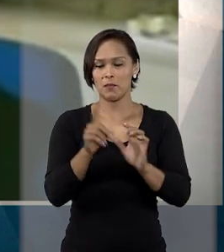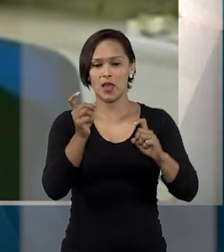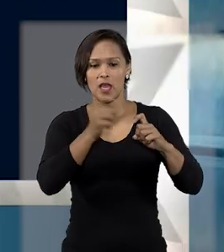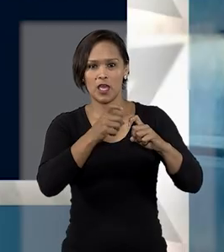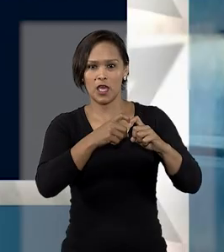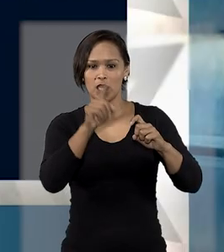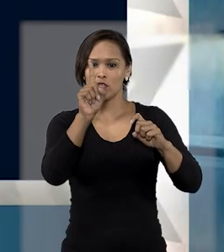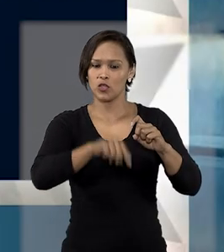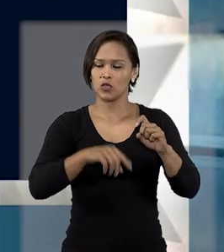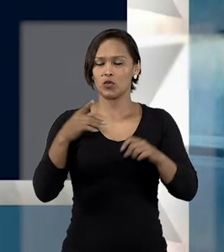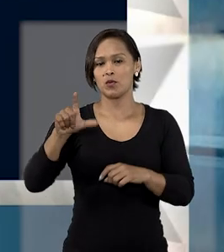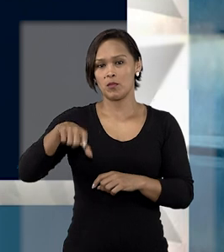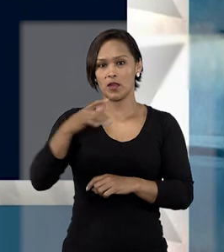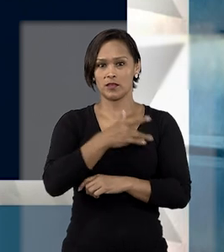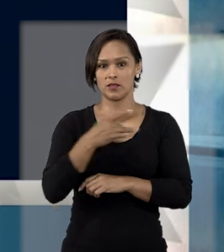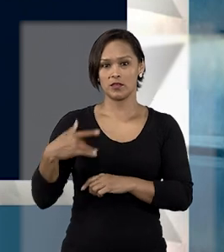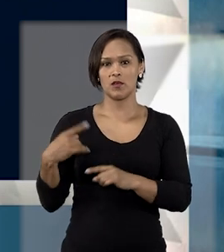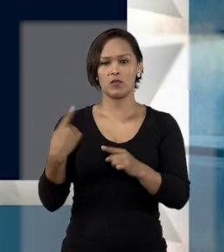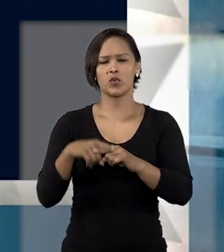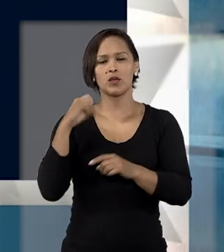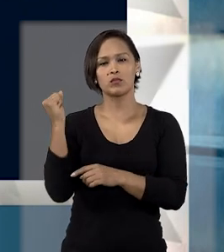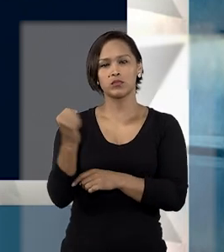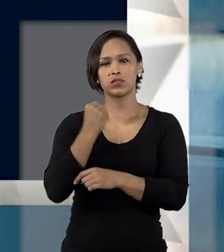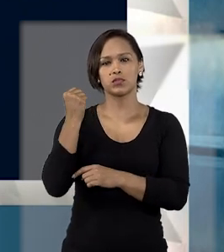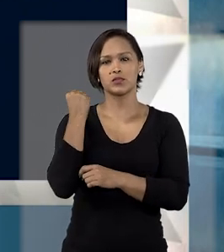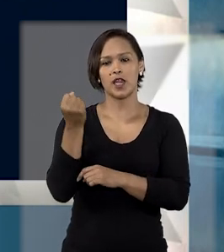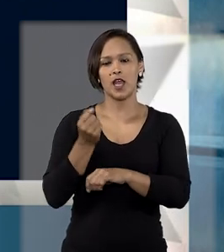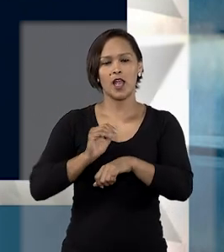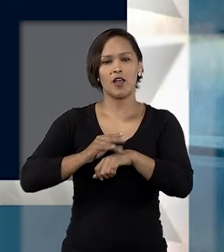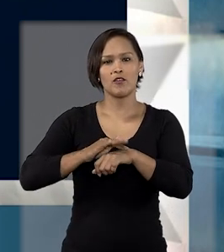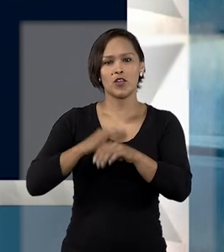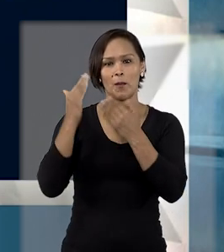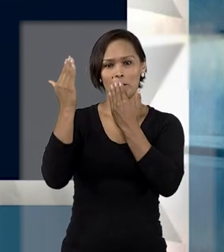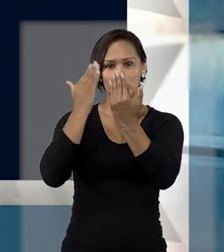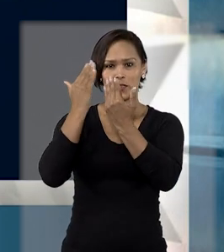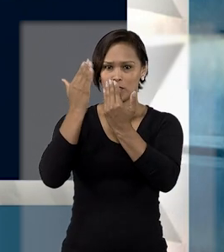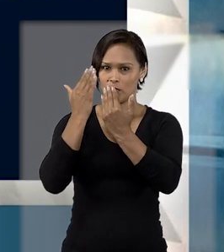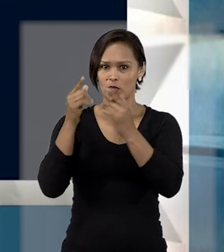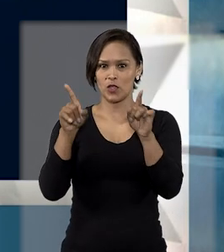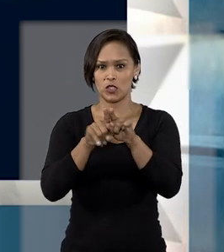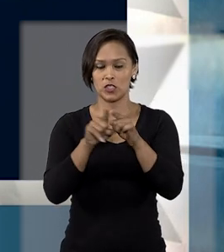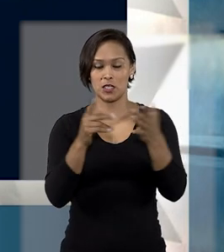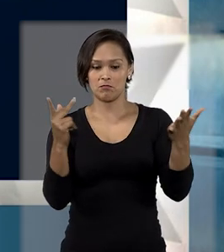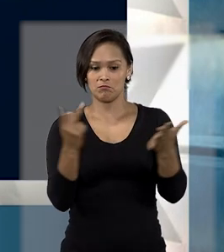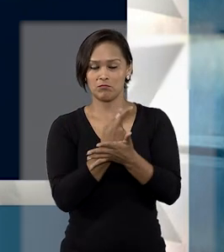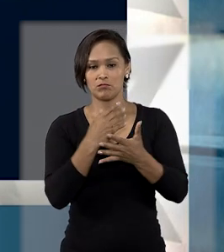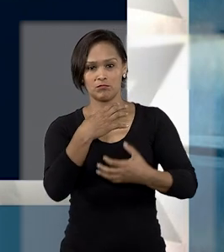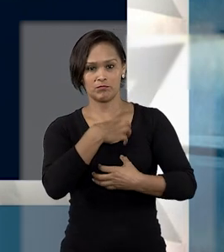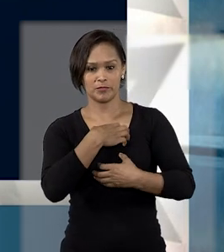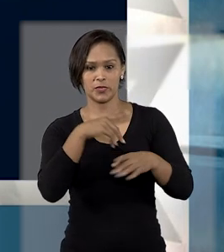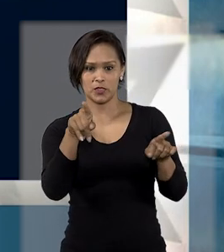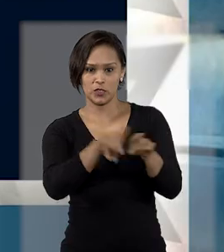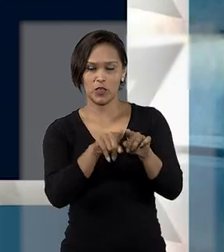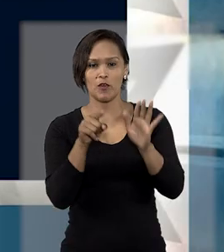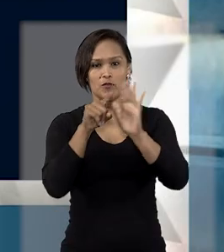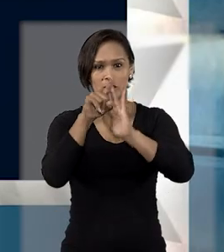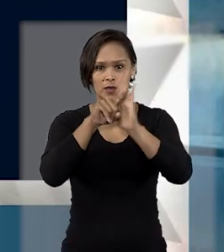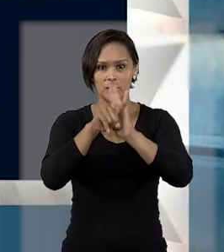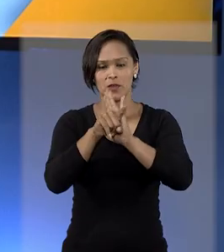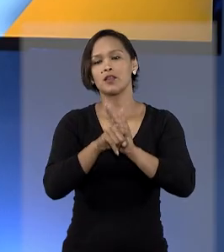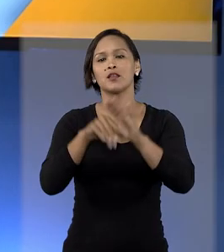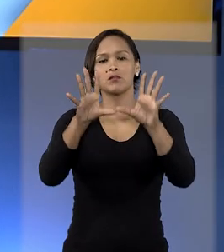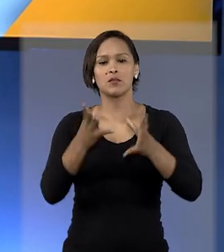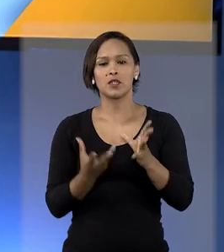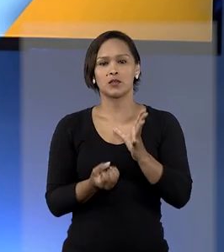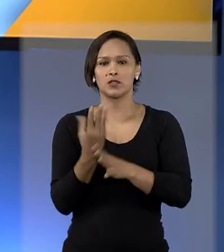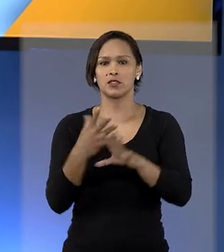de saúde, porque isso agrava o seu quadro de aflição psicológica, circunstância que, neste caso, foi apurada pelo Tribunal de Origem.